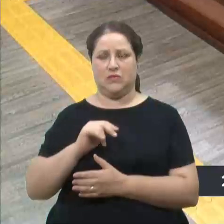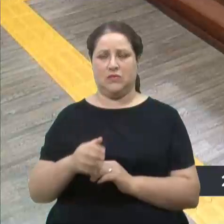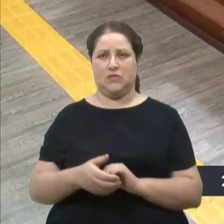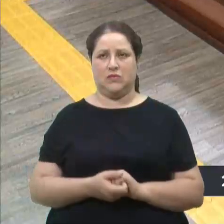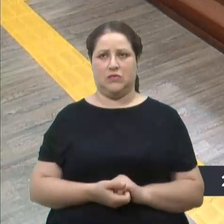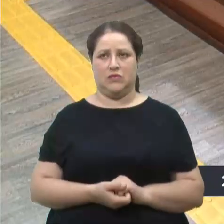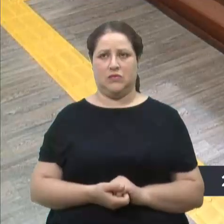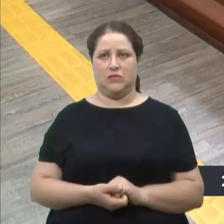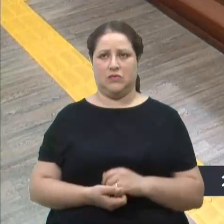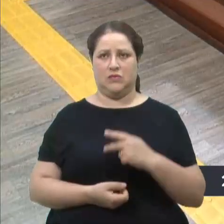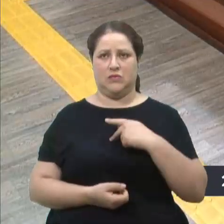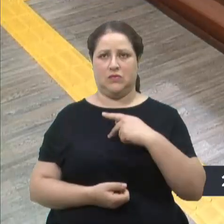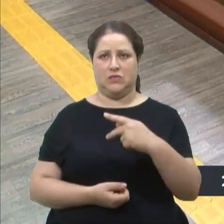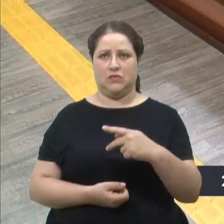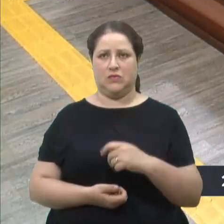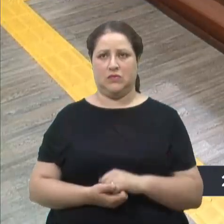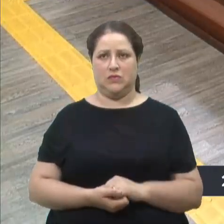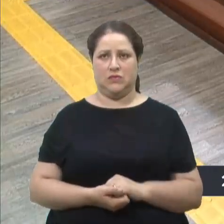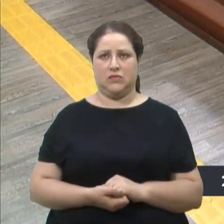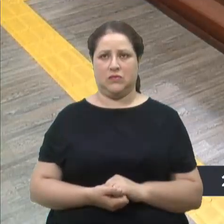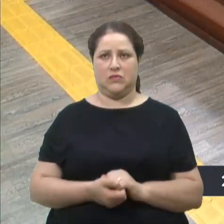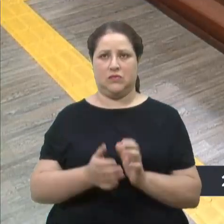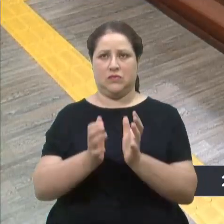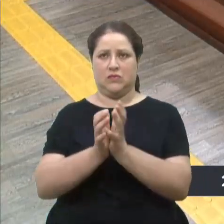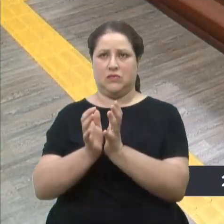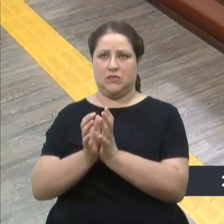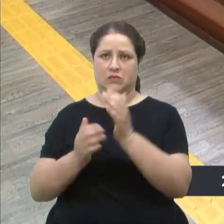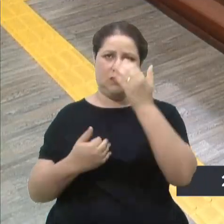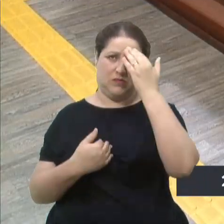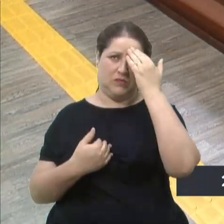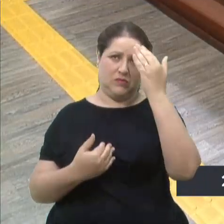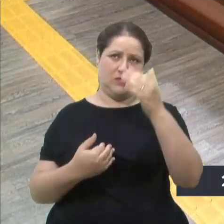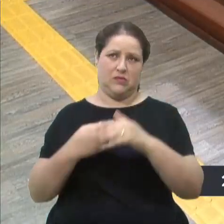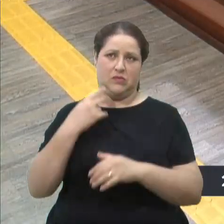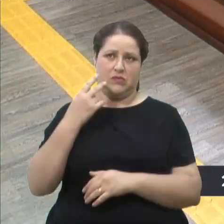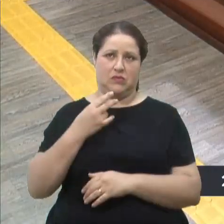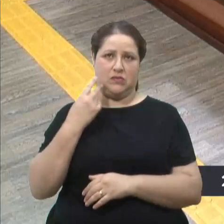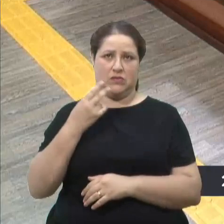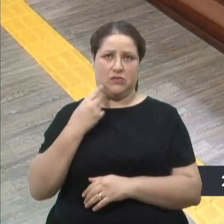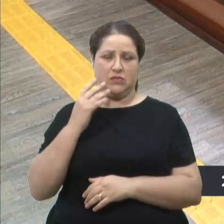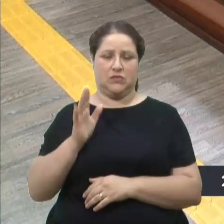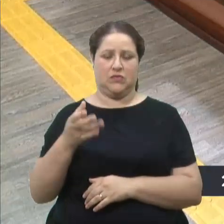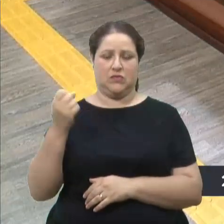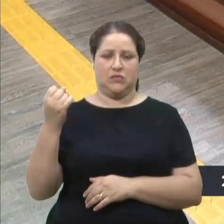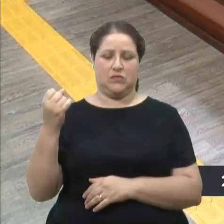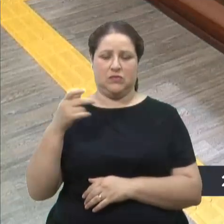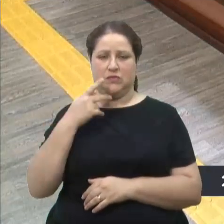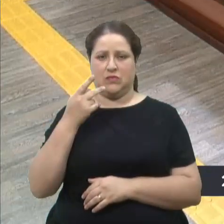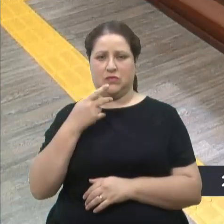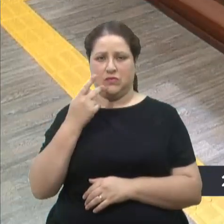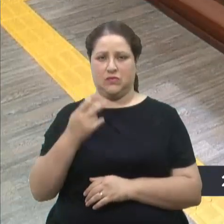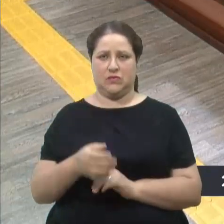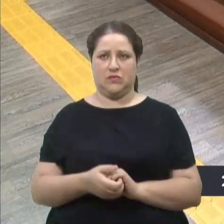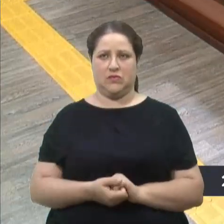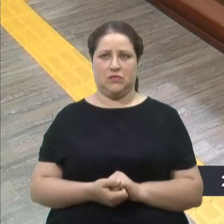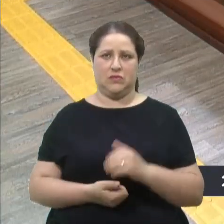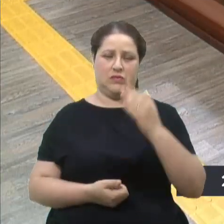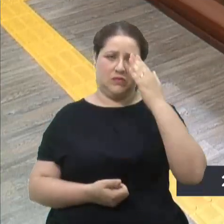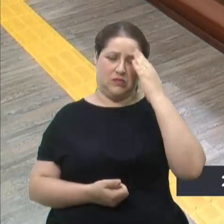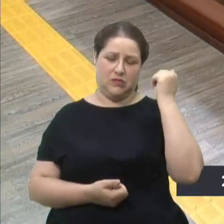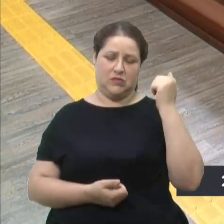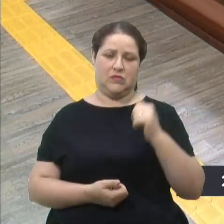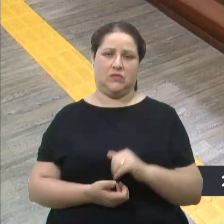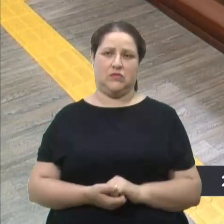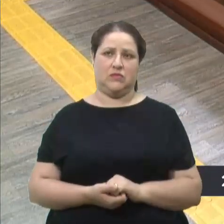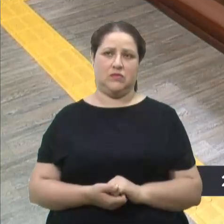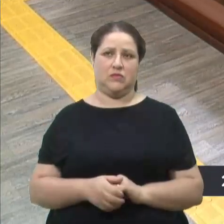Senhor Presidente, eu quero agradecer aos vereadores que já se manifestaram. Eu sei que a